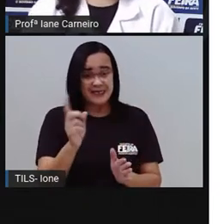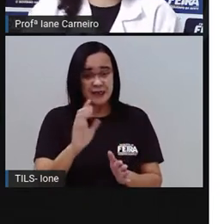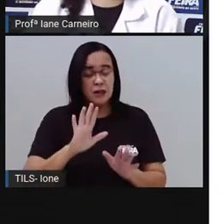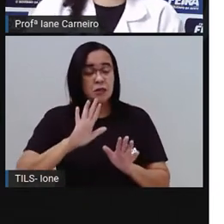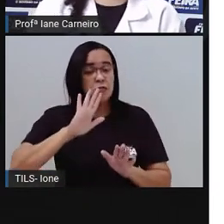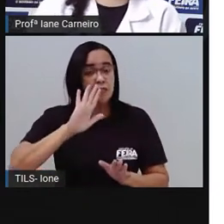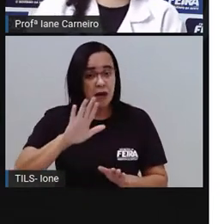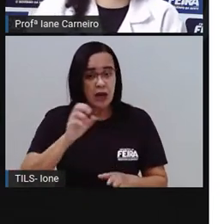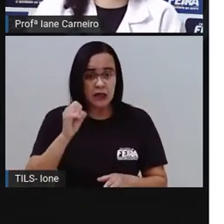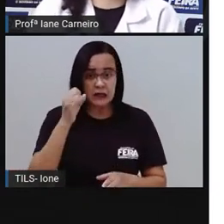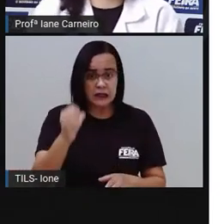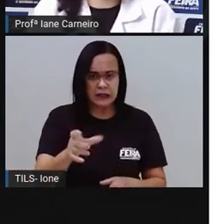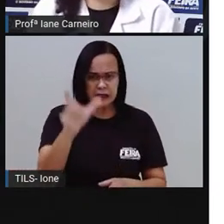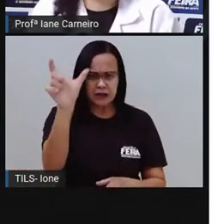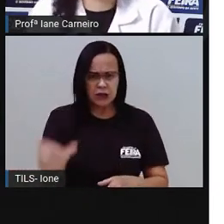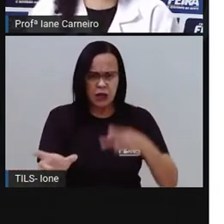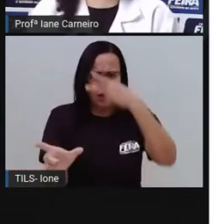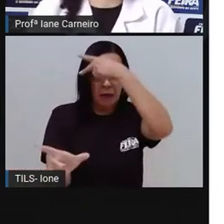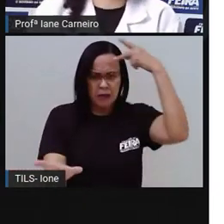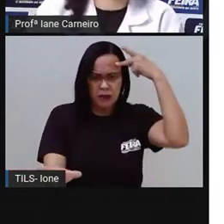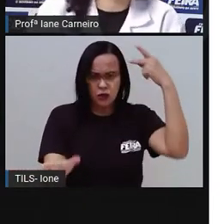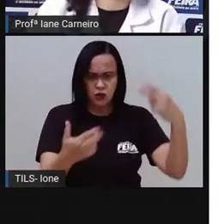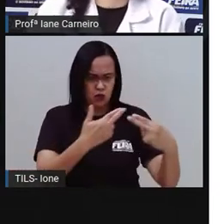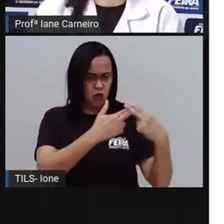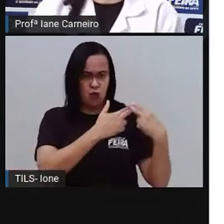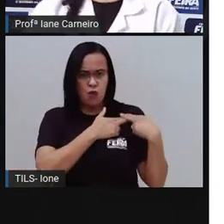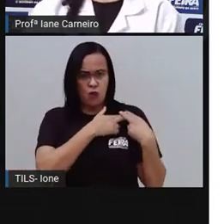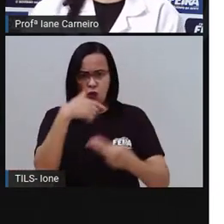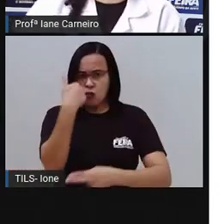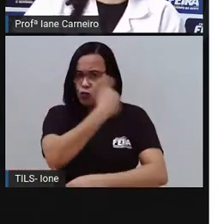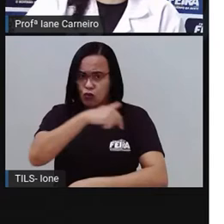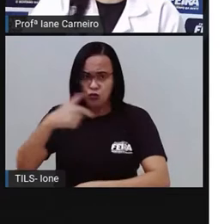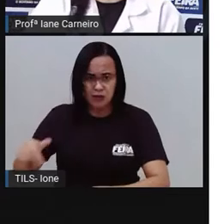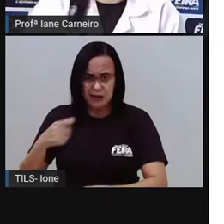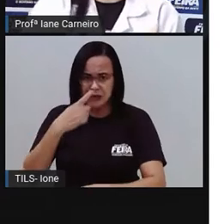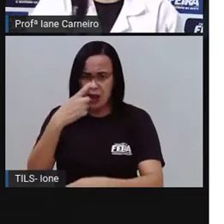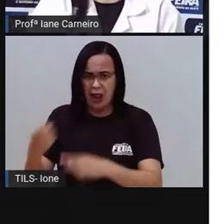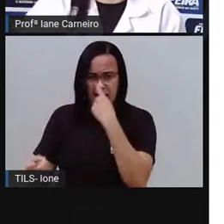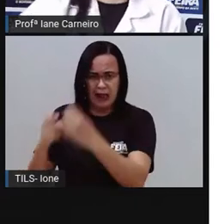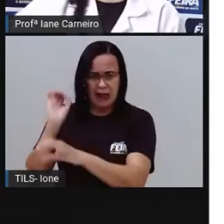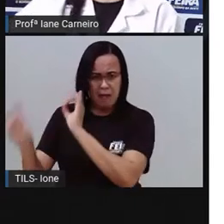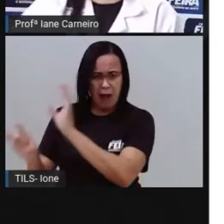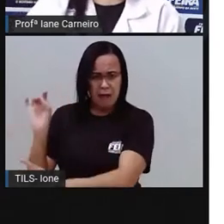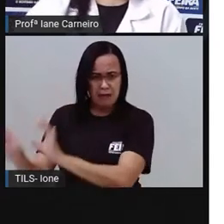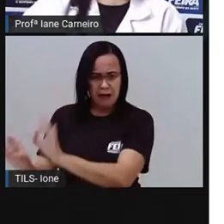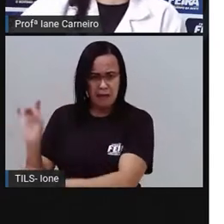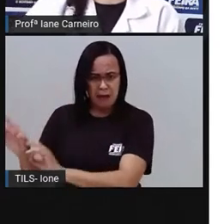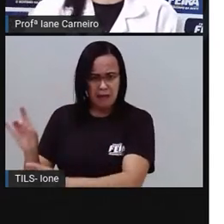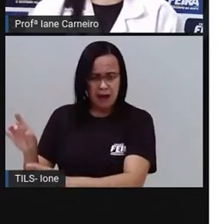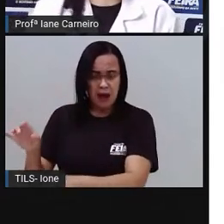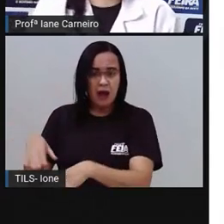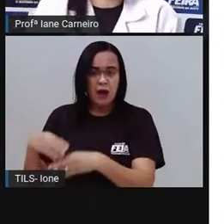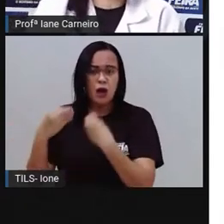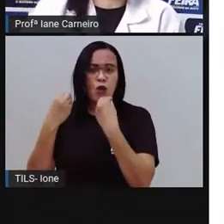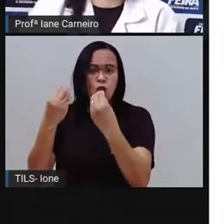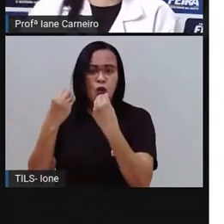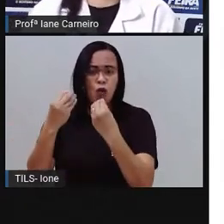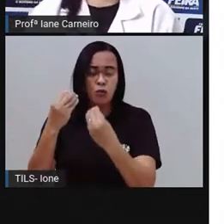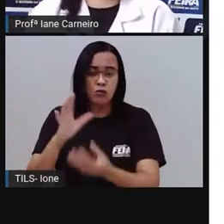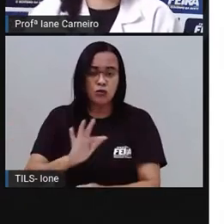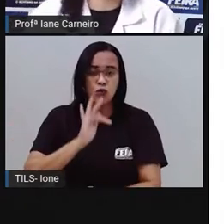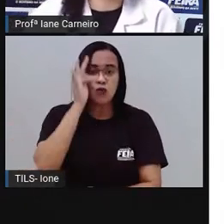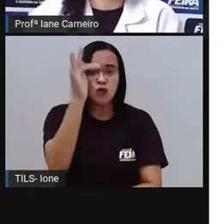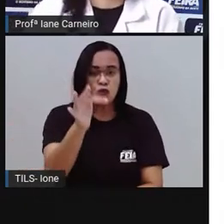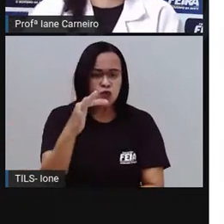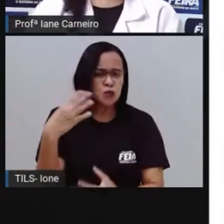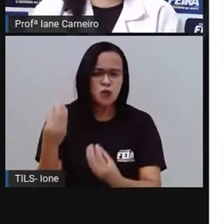a gente não tem responsabilidade com o lixo que nós produzimos, ou com o lixo que está à nossa volta, né? Os resíduos que estão à